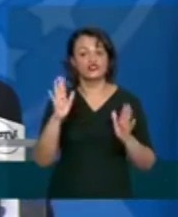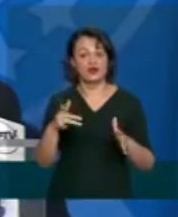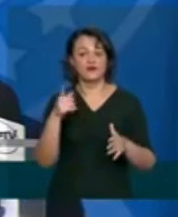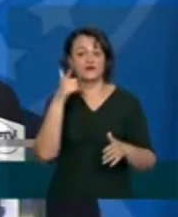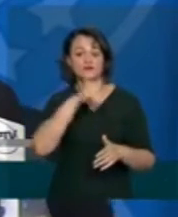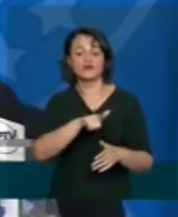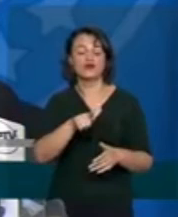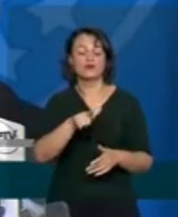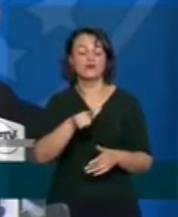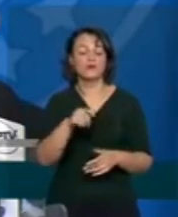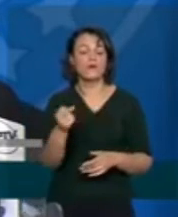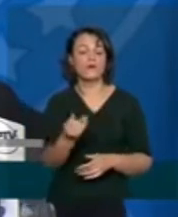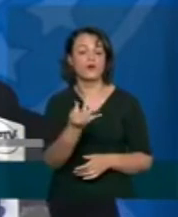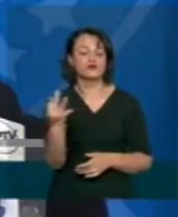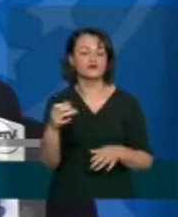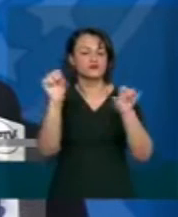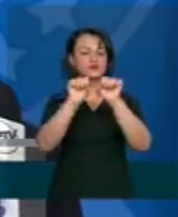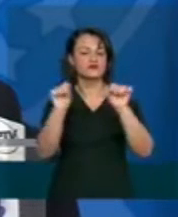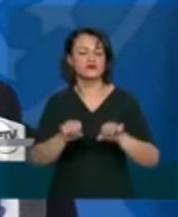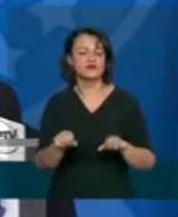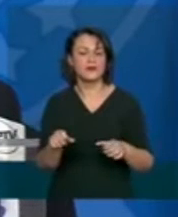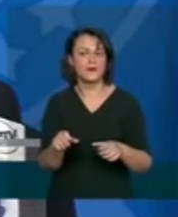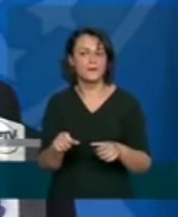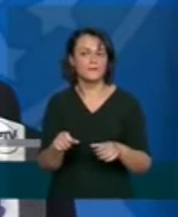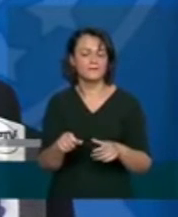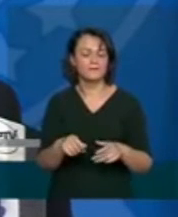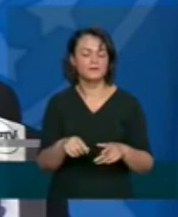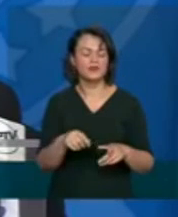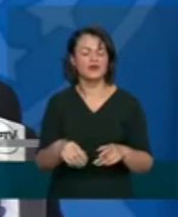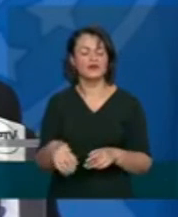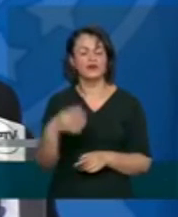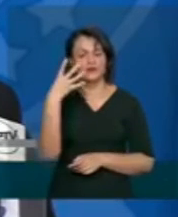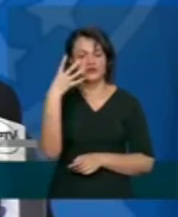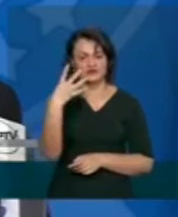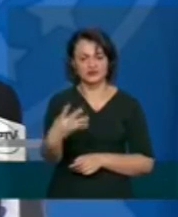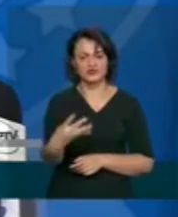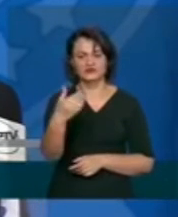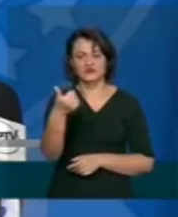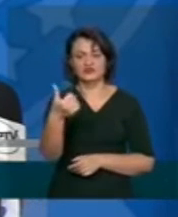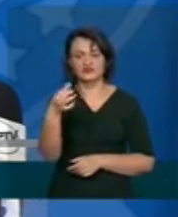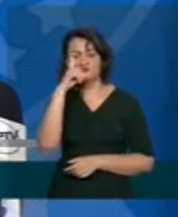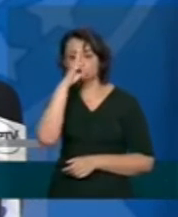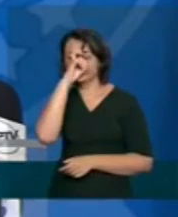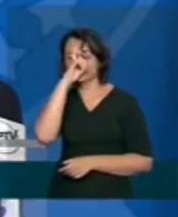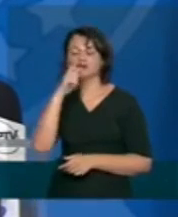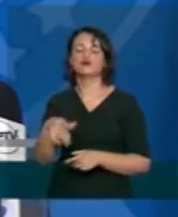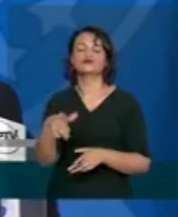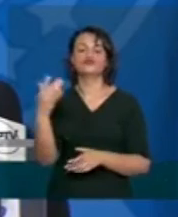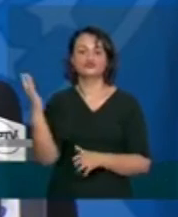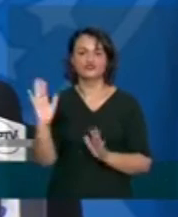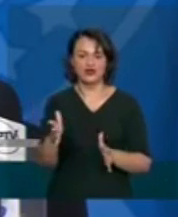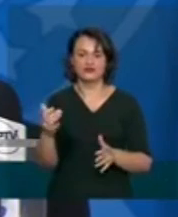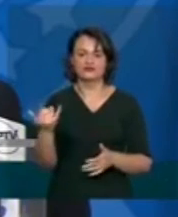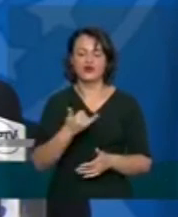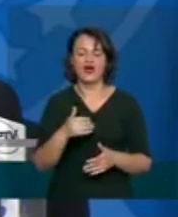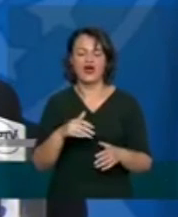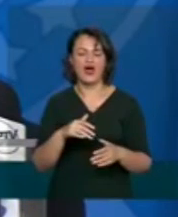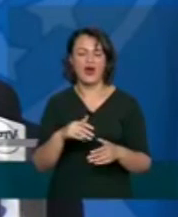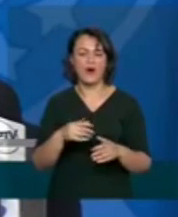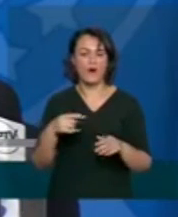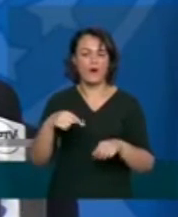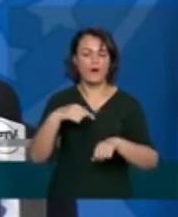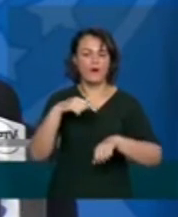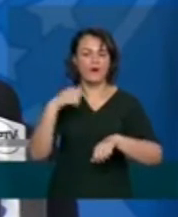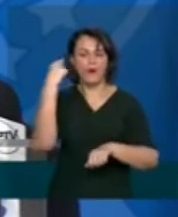do sistema por 416 hospitais até uma hora atrás nós tínhamos